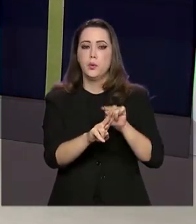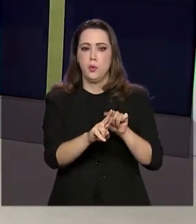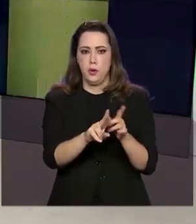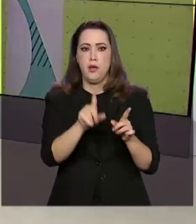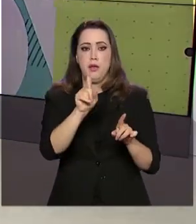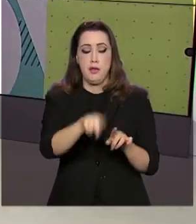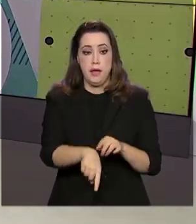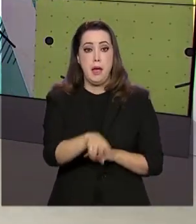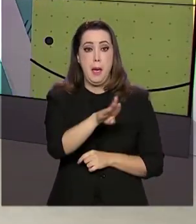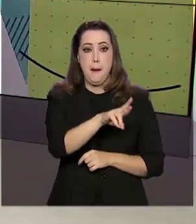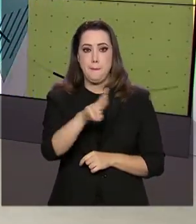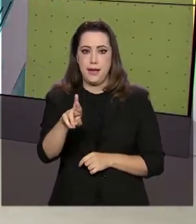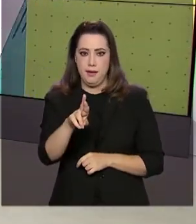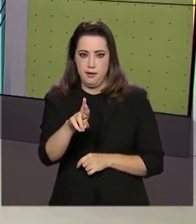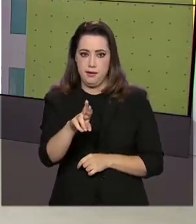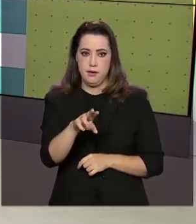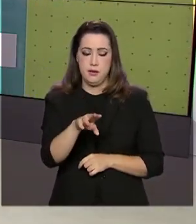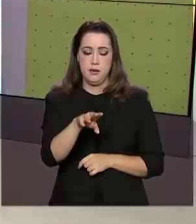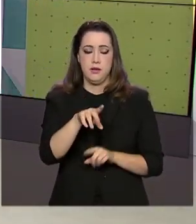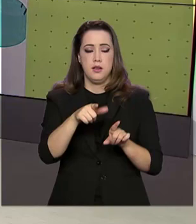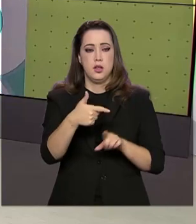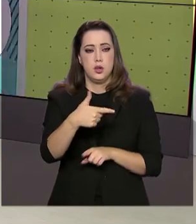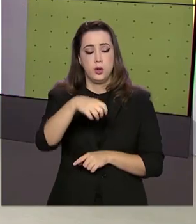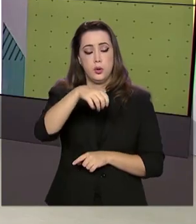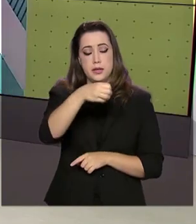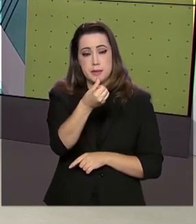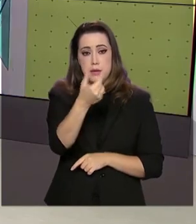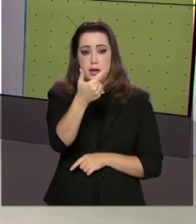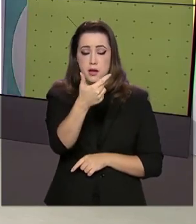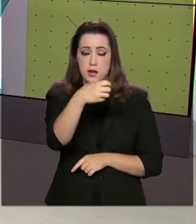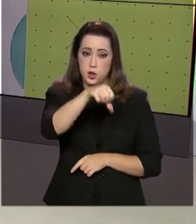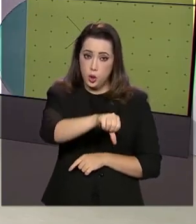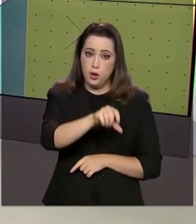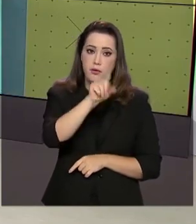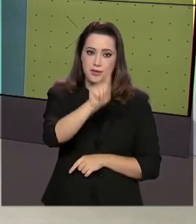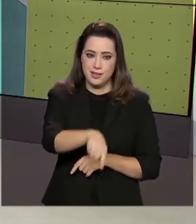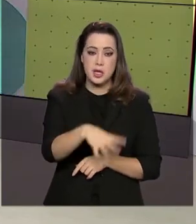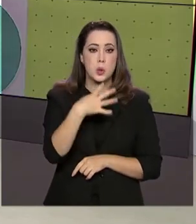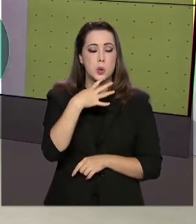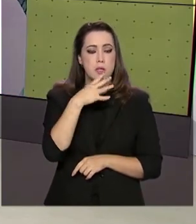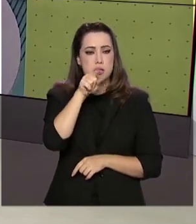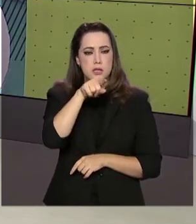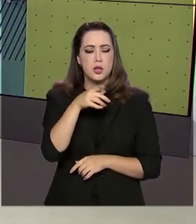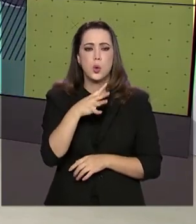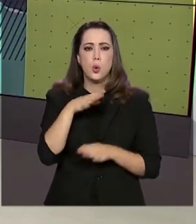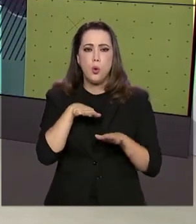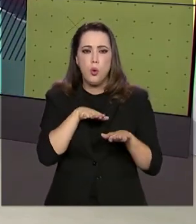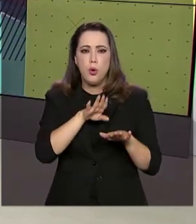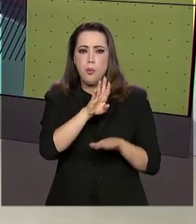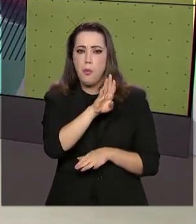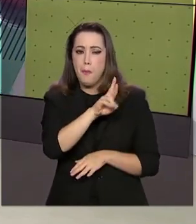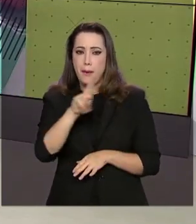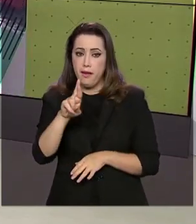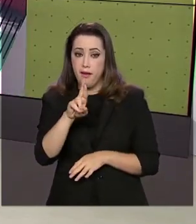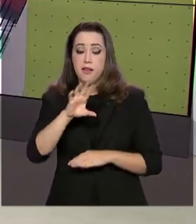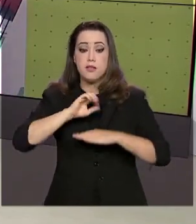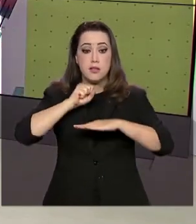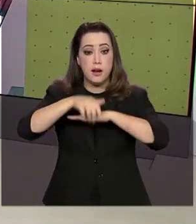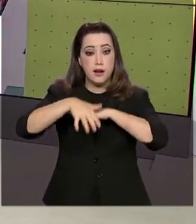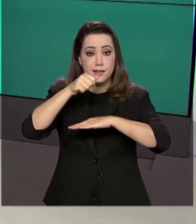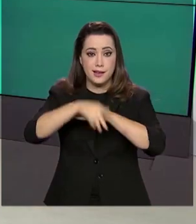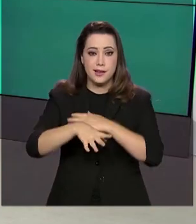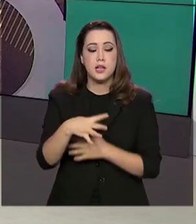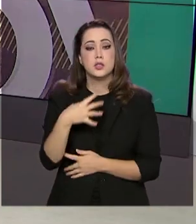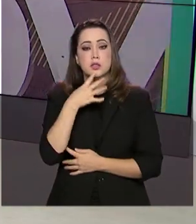conhecida como a Rodovia das Cataratas. A estrada será duplicada, dá acesso a Cataratas do Iguaçu e ao